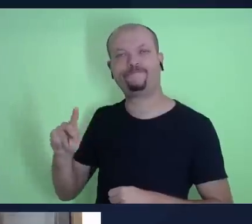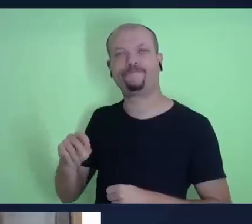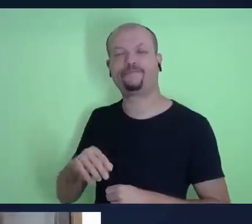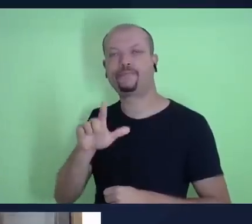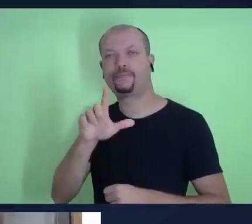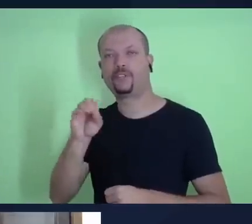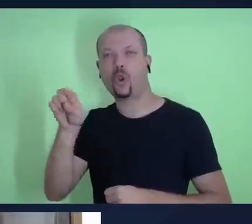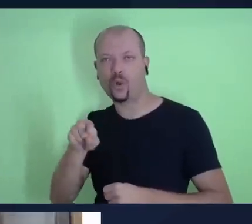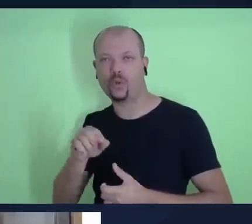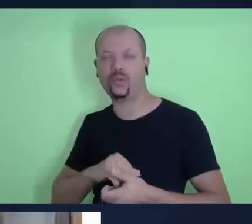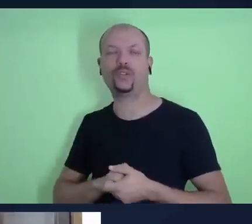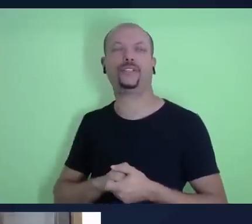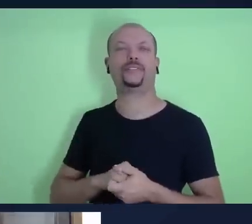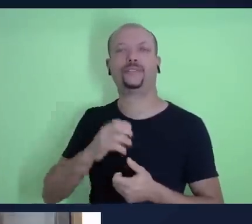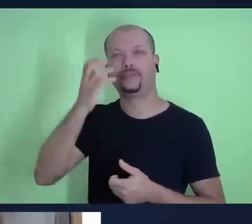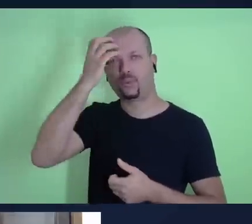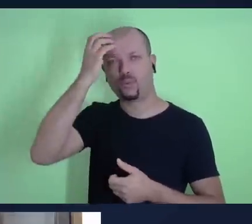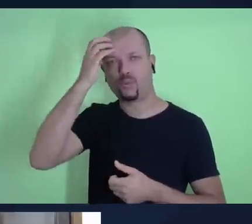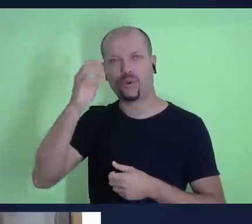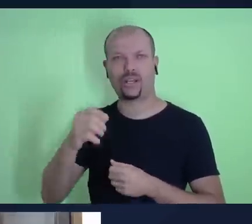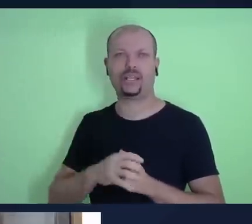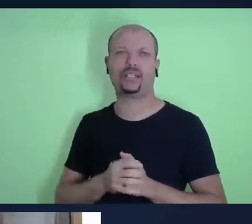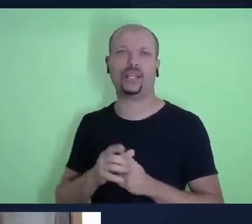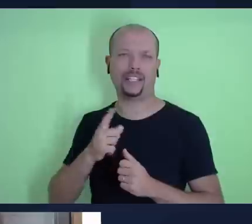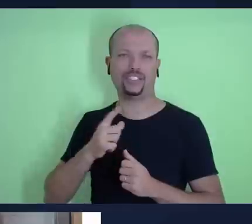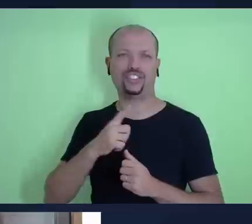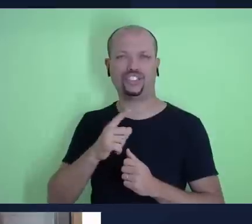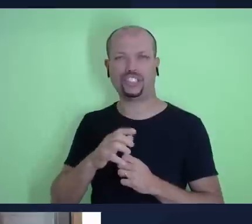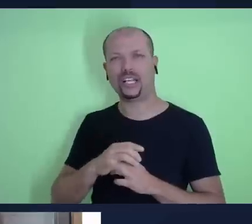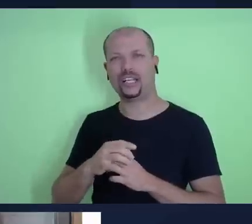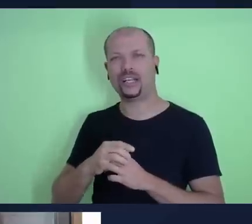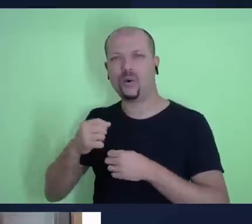os reis, aquela guerra dos cinco contra os quatro reis, né?